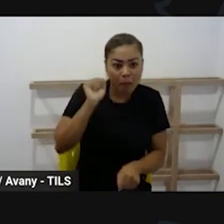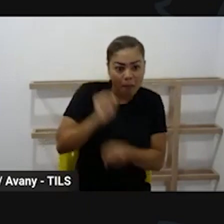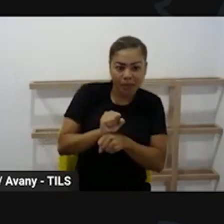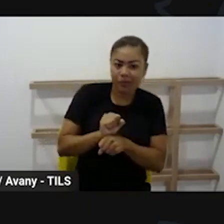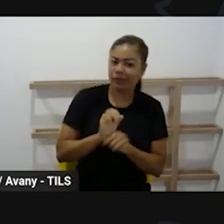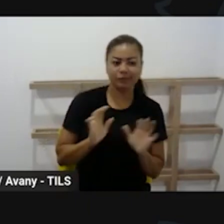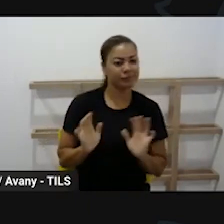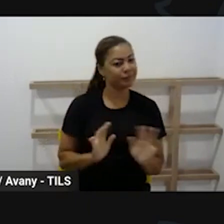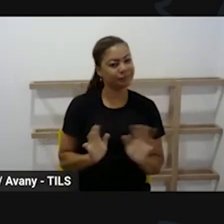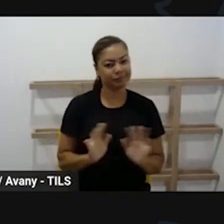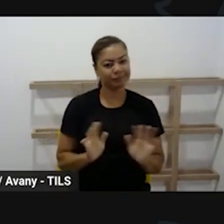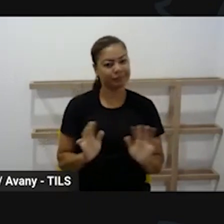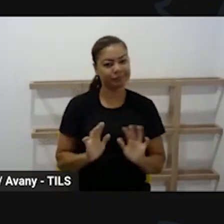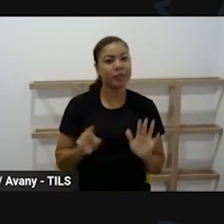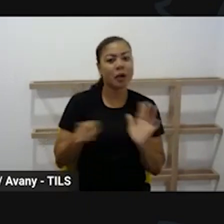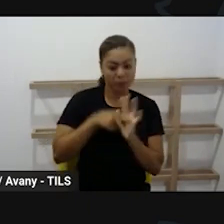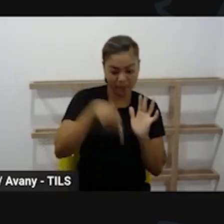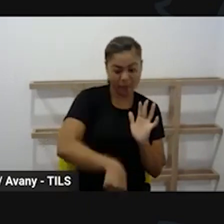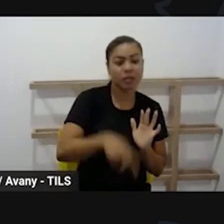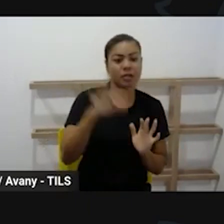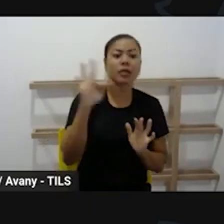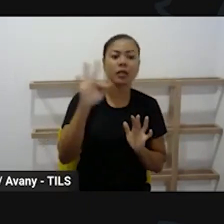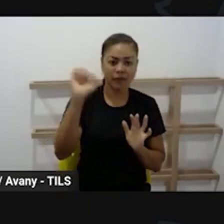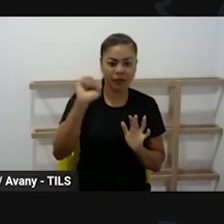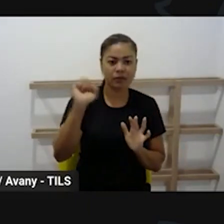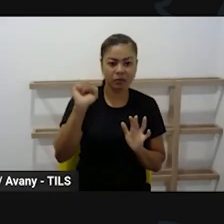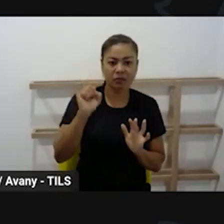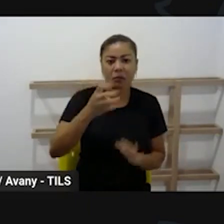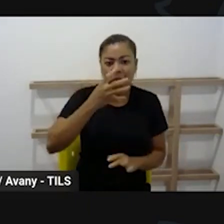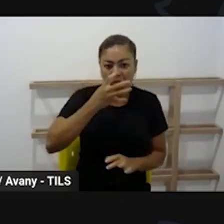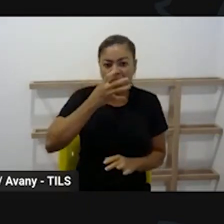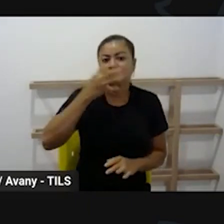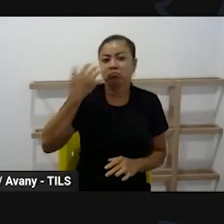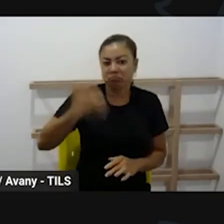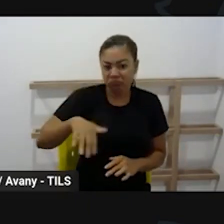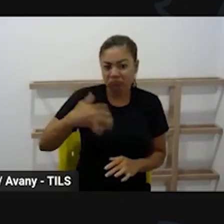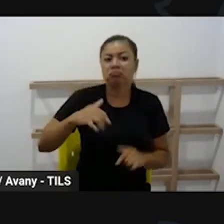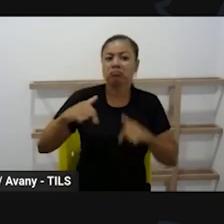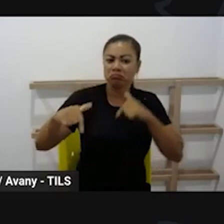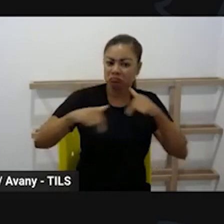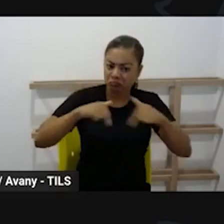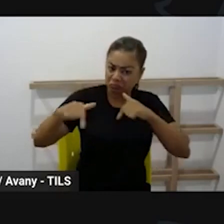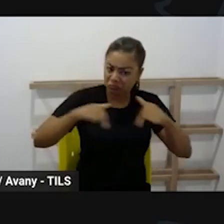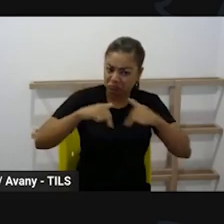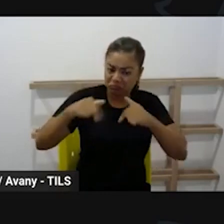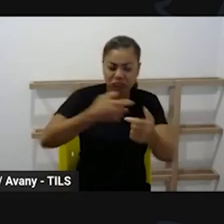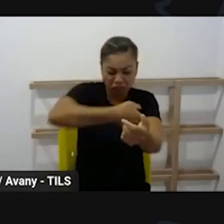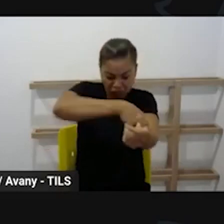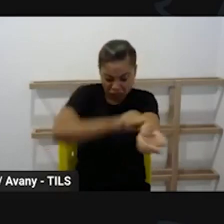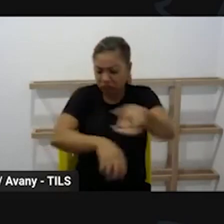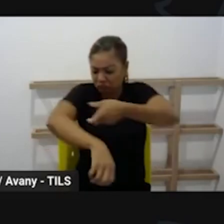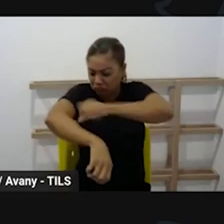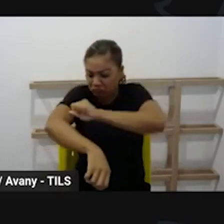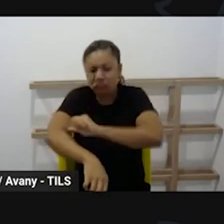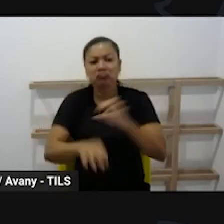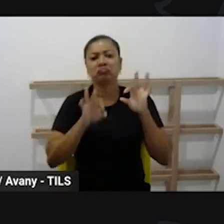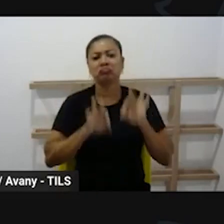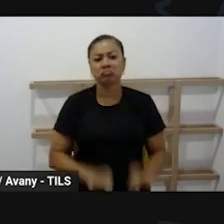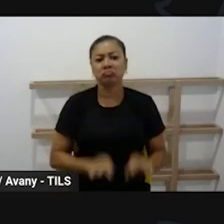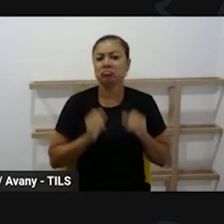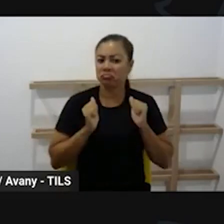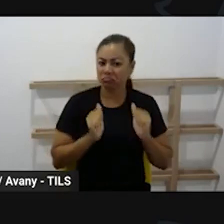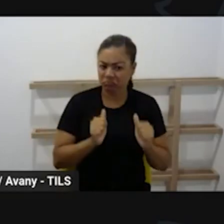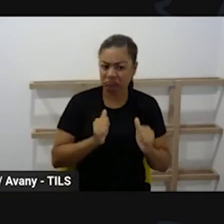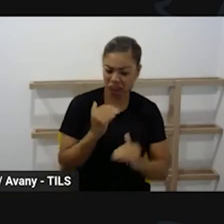da educação infantil da rede pública de Ferreira Santana fazem um excelente trabalho. É um trabalho de excelência que a gente acredita que a gente precisa continuar, a gente precisa